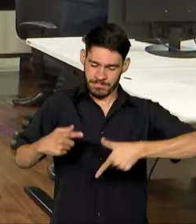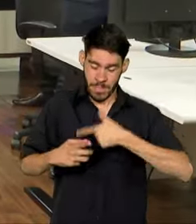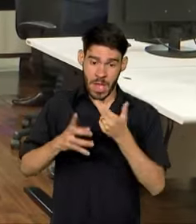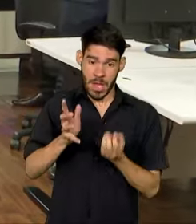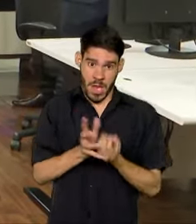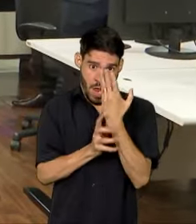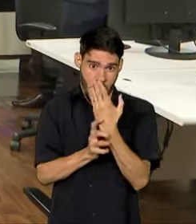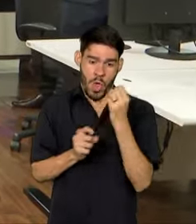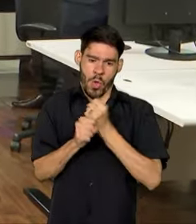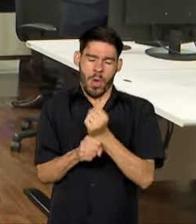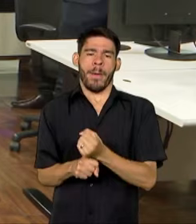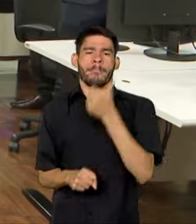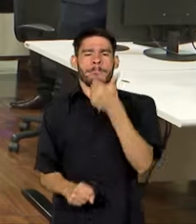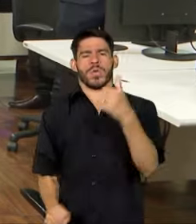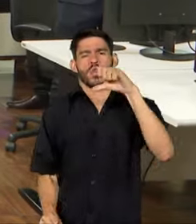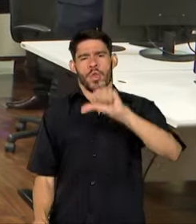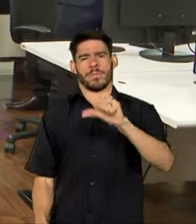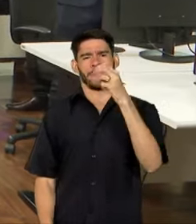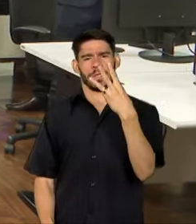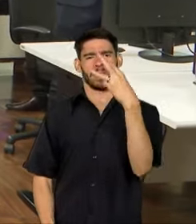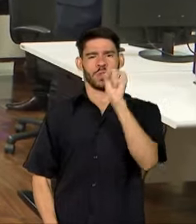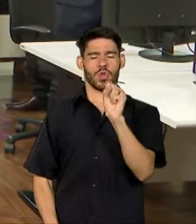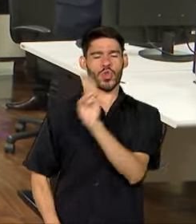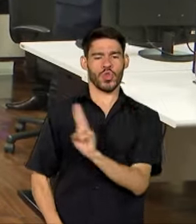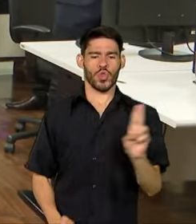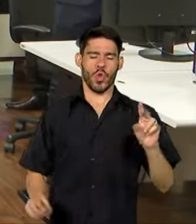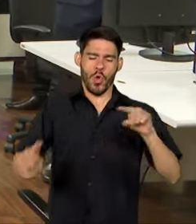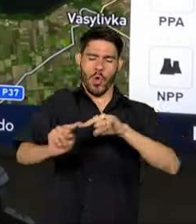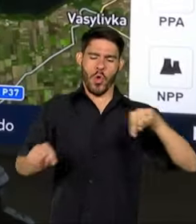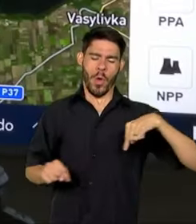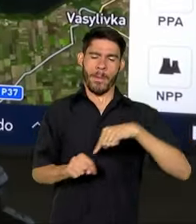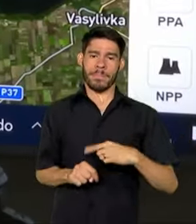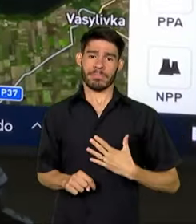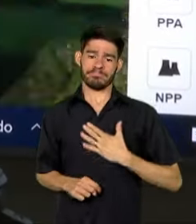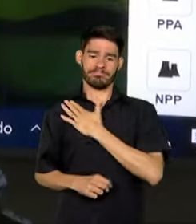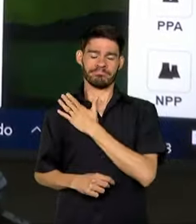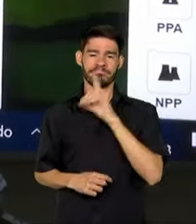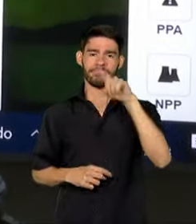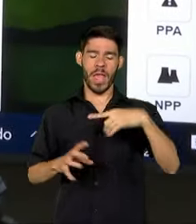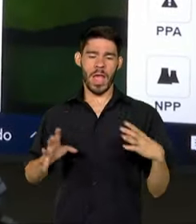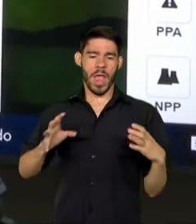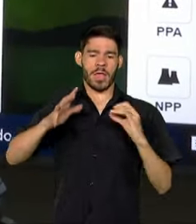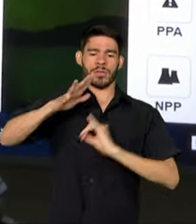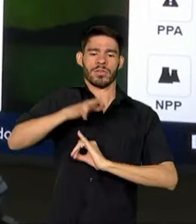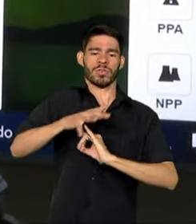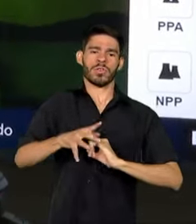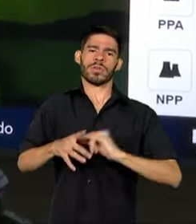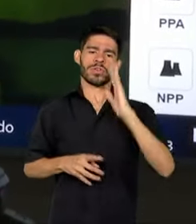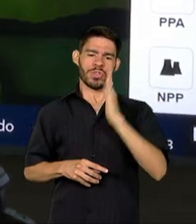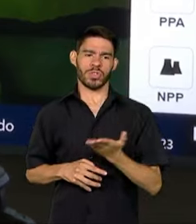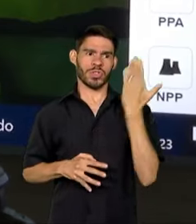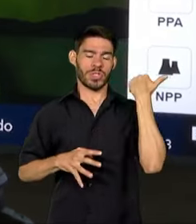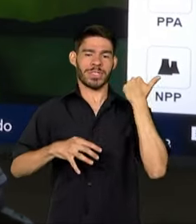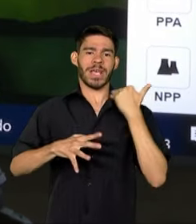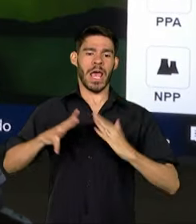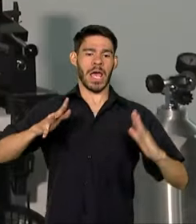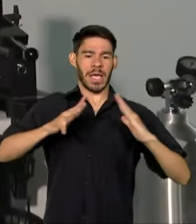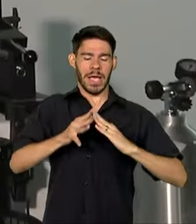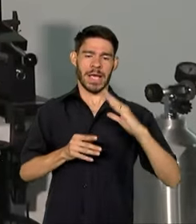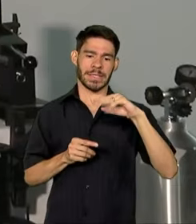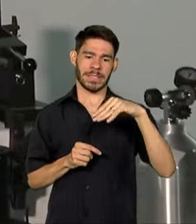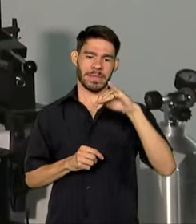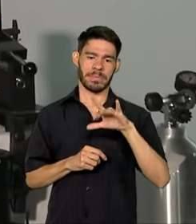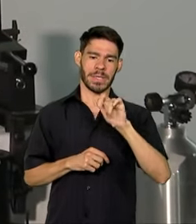Criado em 1938 com o nome de Gabinete Militar, o órgão também já teve o nome de Casa Militar.